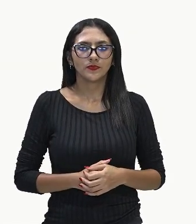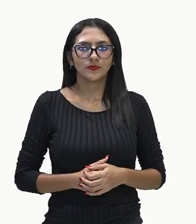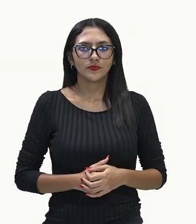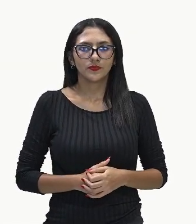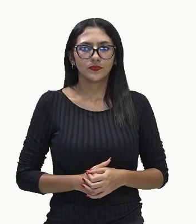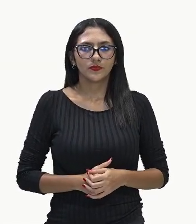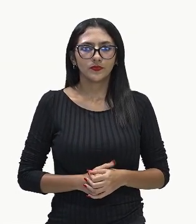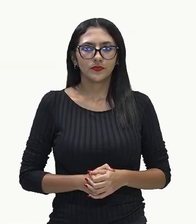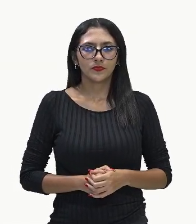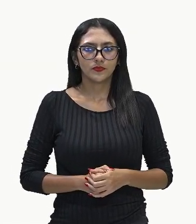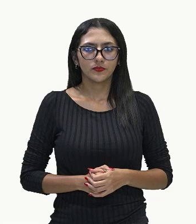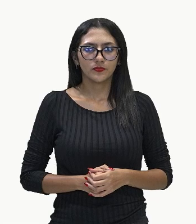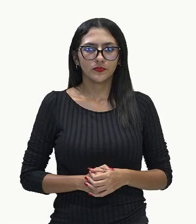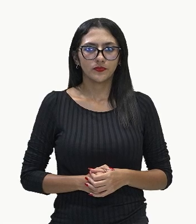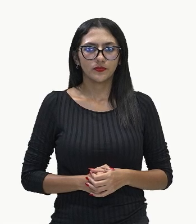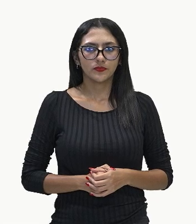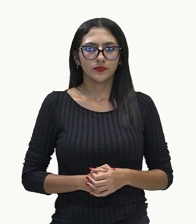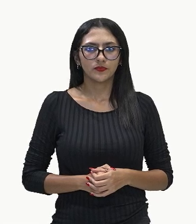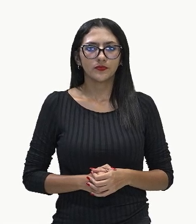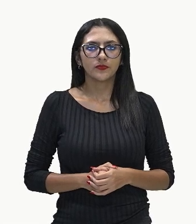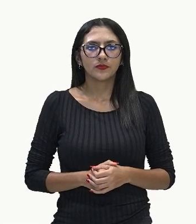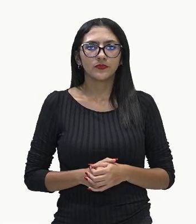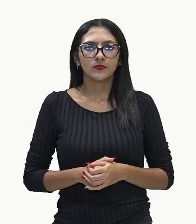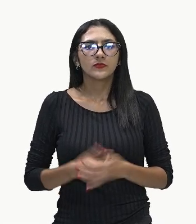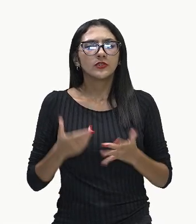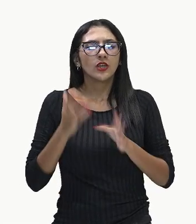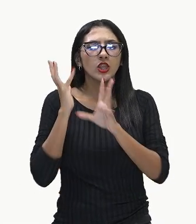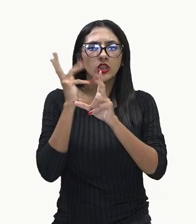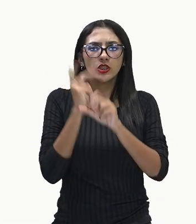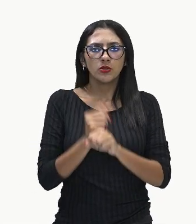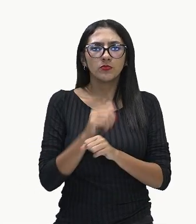Como o total equivale a 100%,